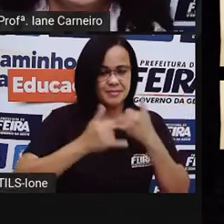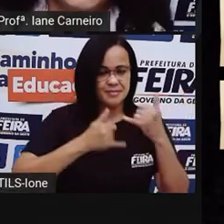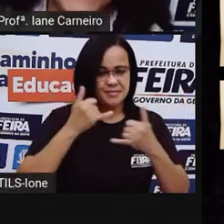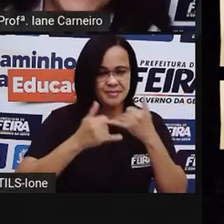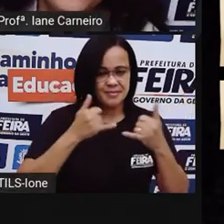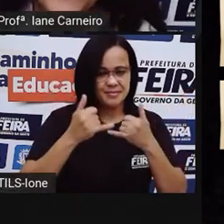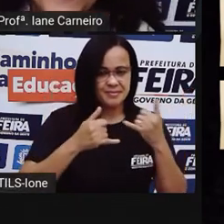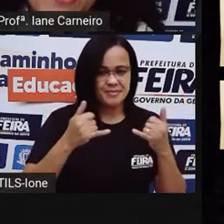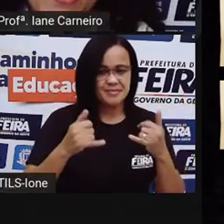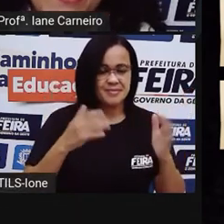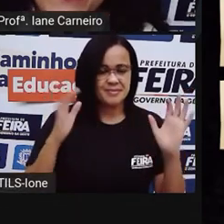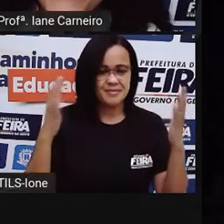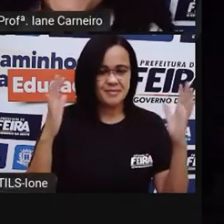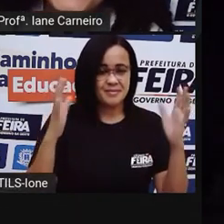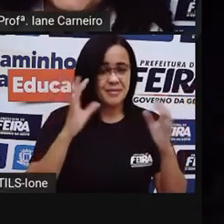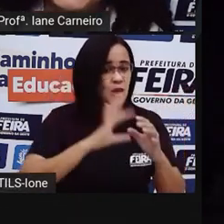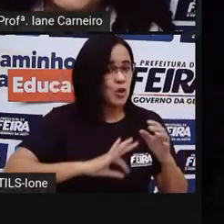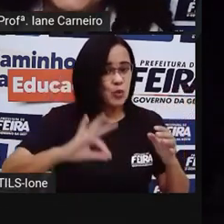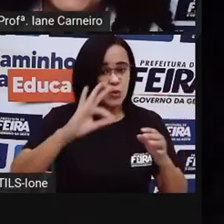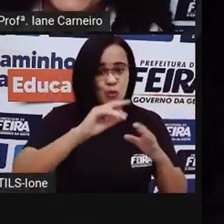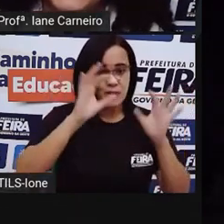Pronto. Acertamos todos.